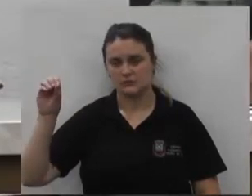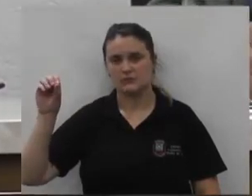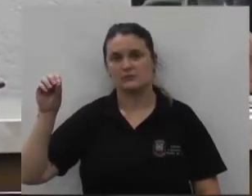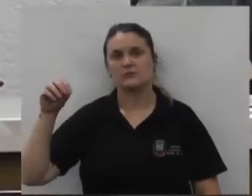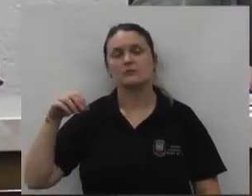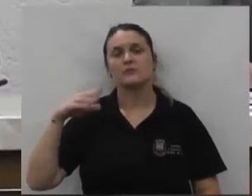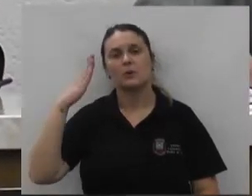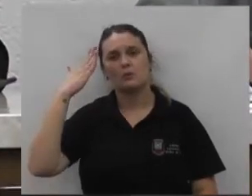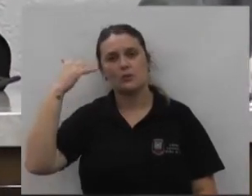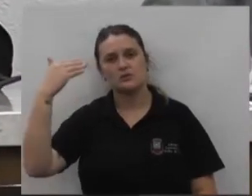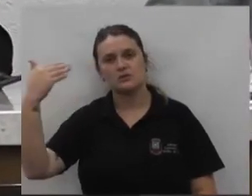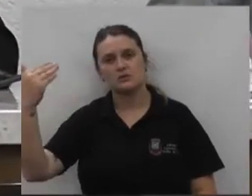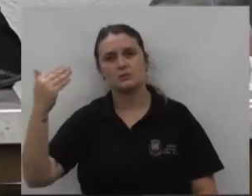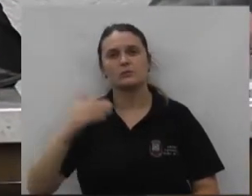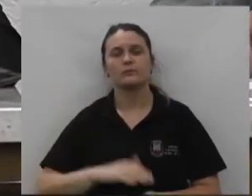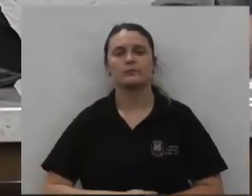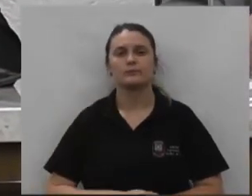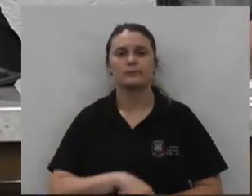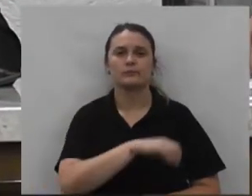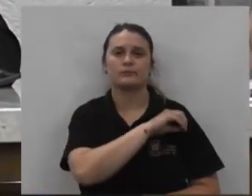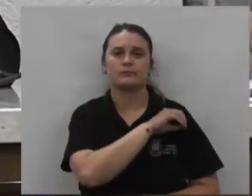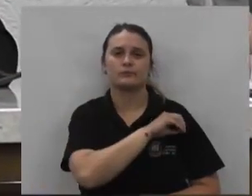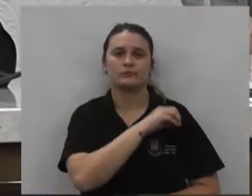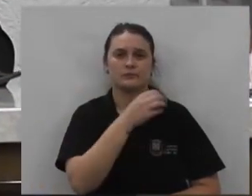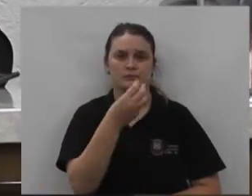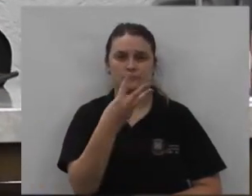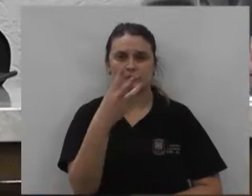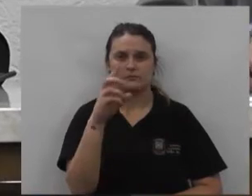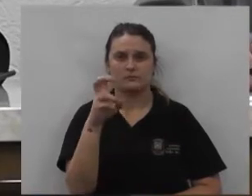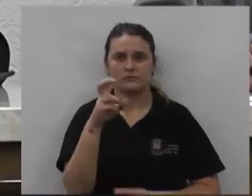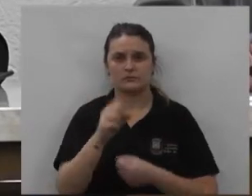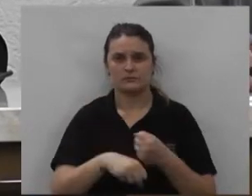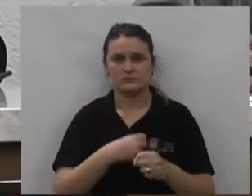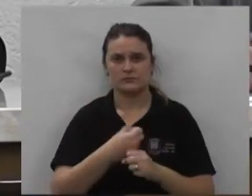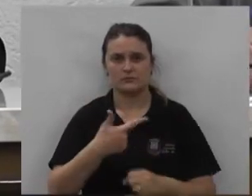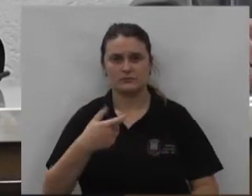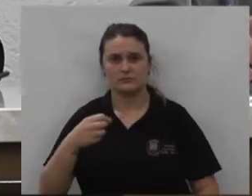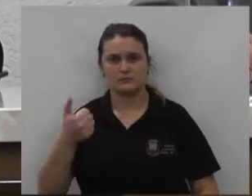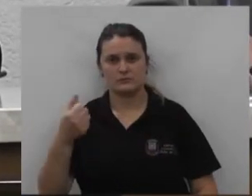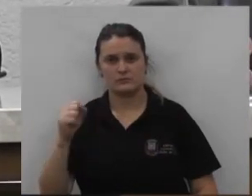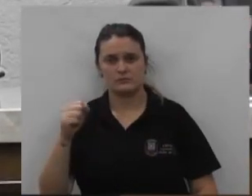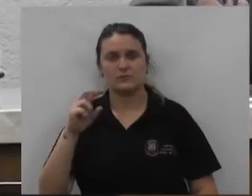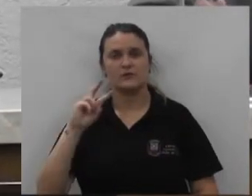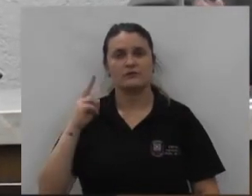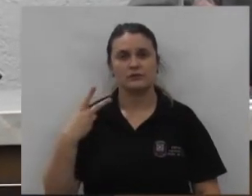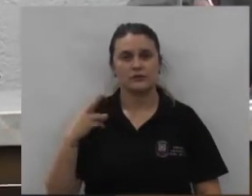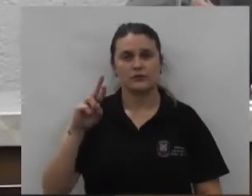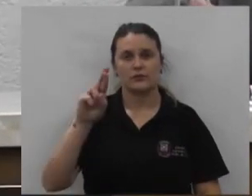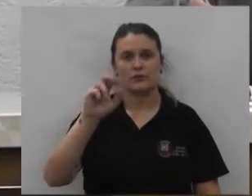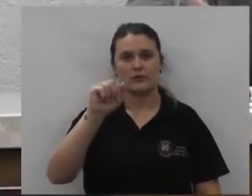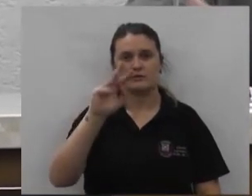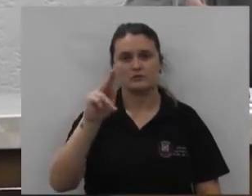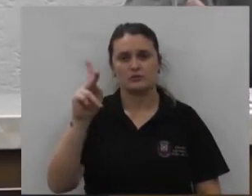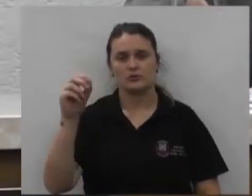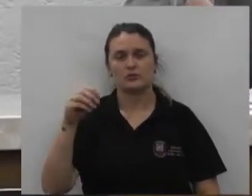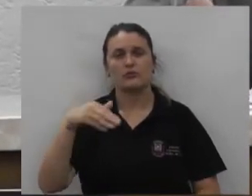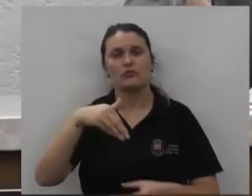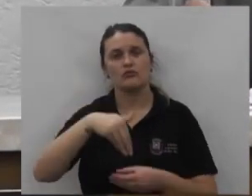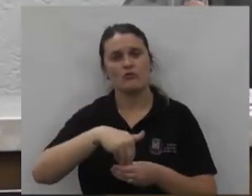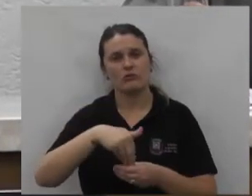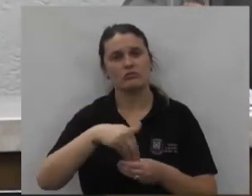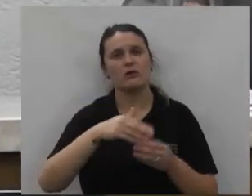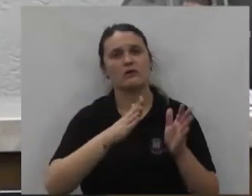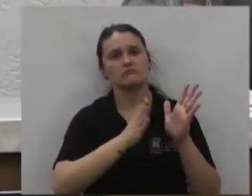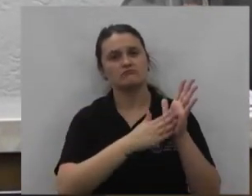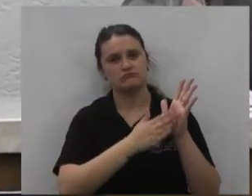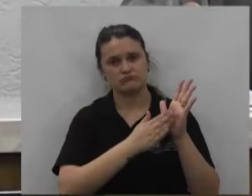moções número 35 de 2018 do vereador Valdecir José Rático um voto de